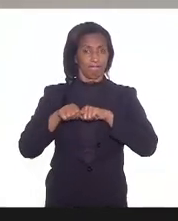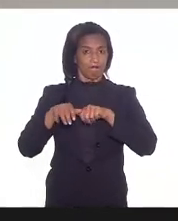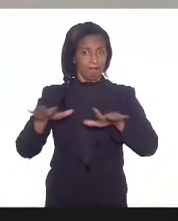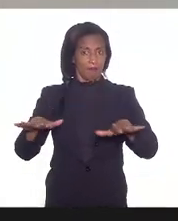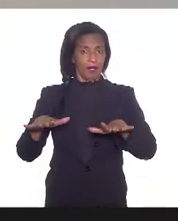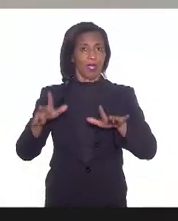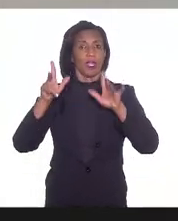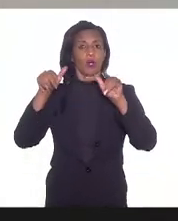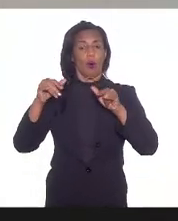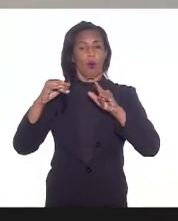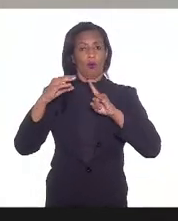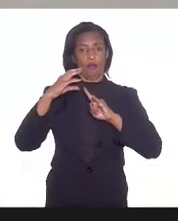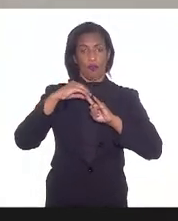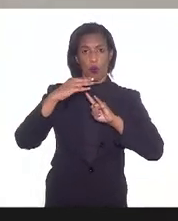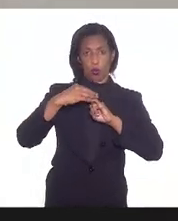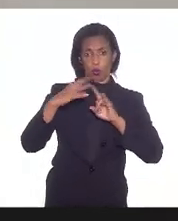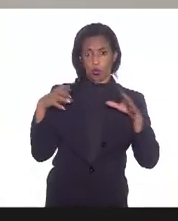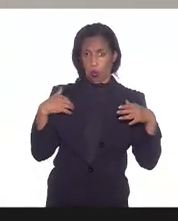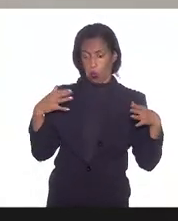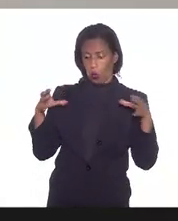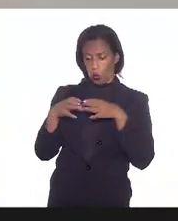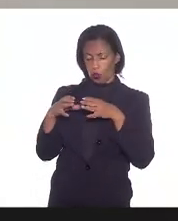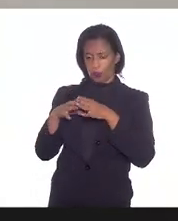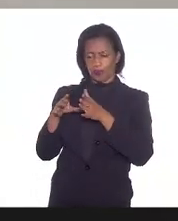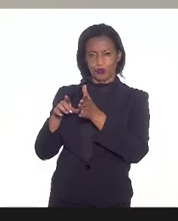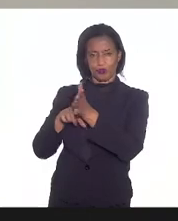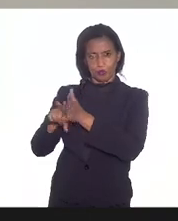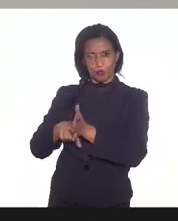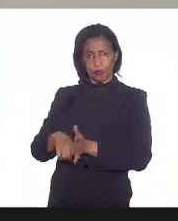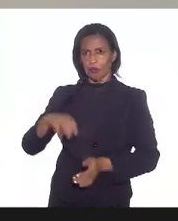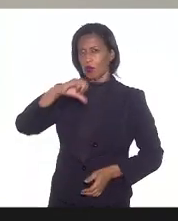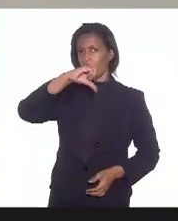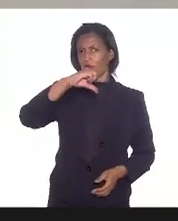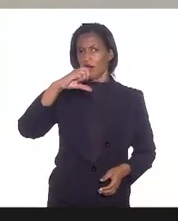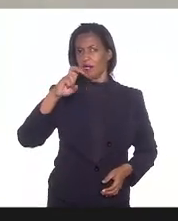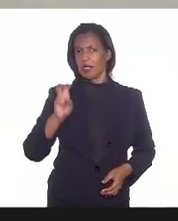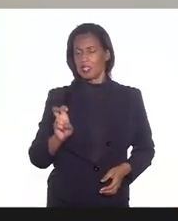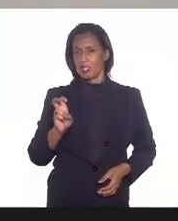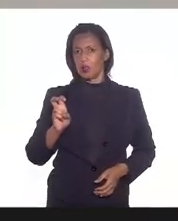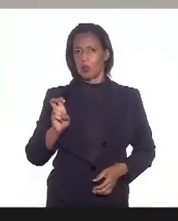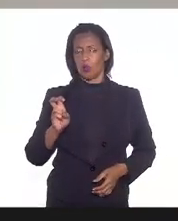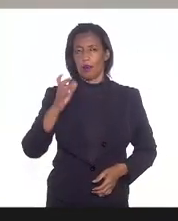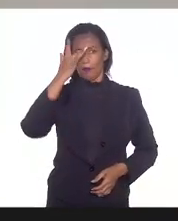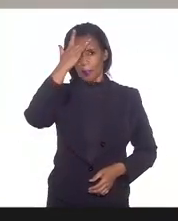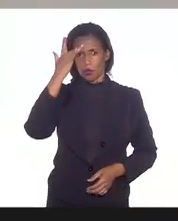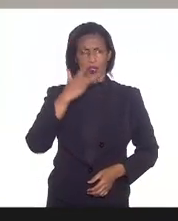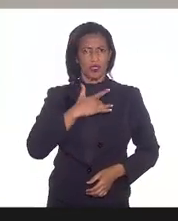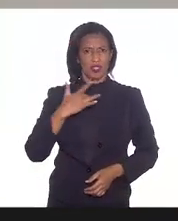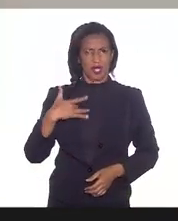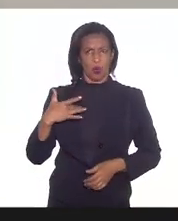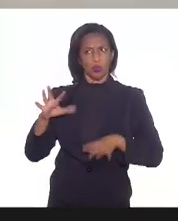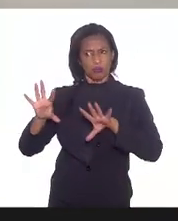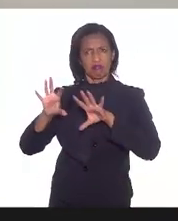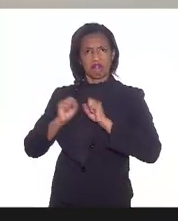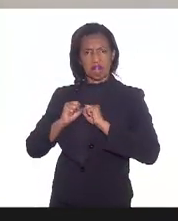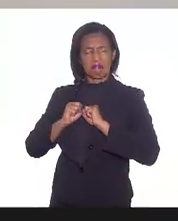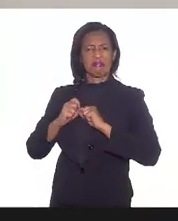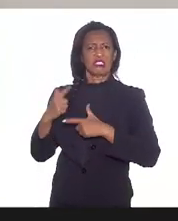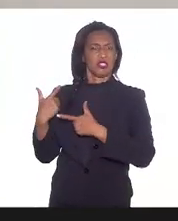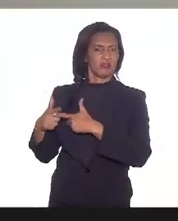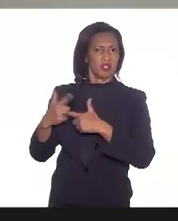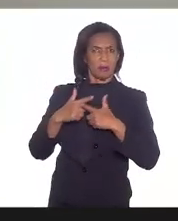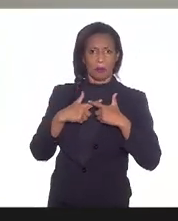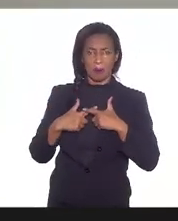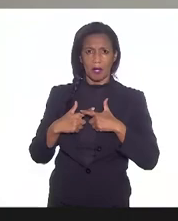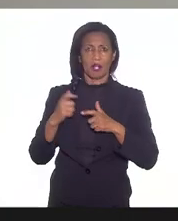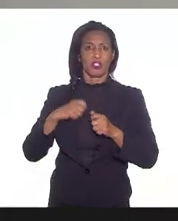Fiocruz que eu faço parte do grupo de pesquisa 95% dos trabalhadores de saúde foram afetados pela pandemia 64% tiveram que improvisar